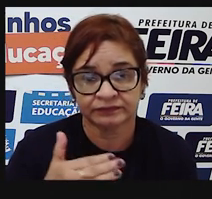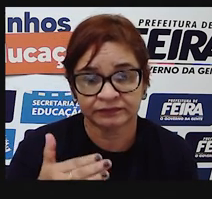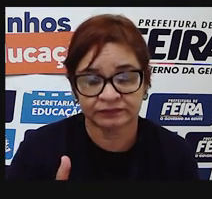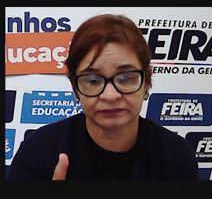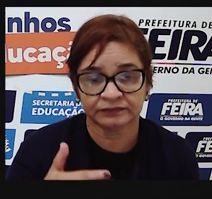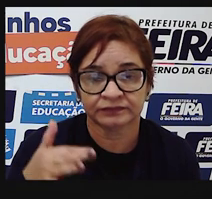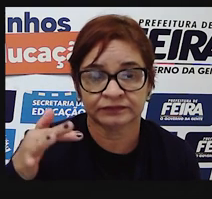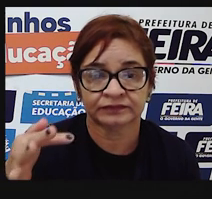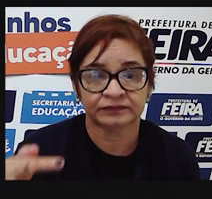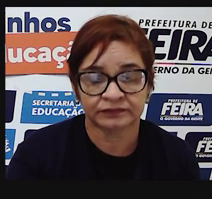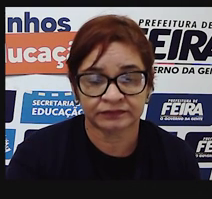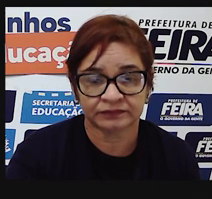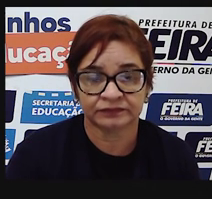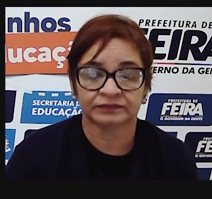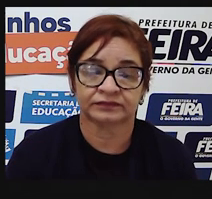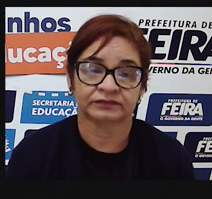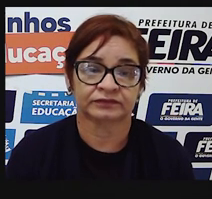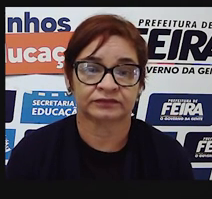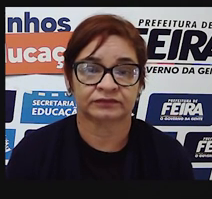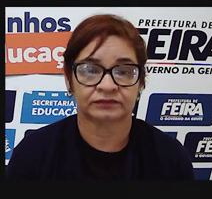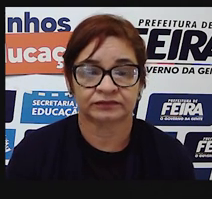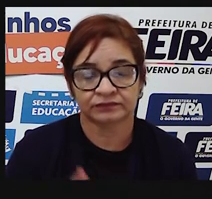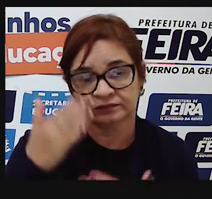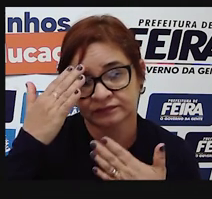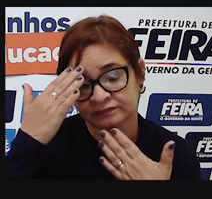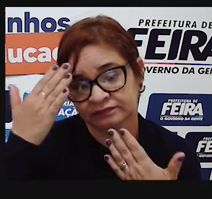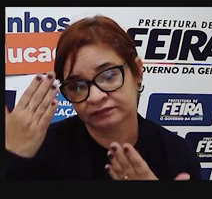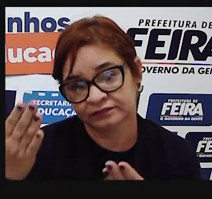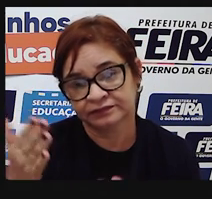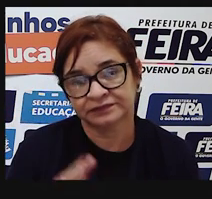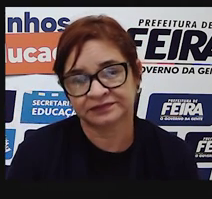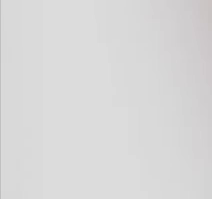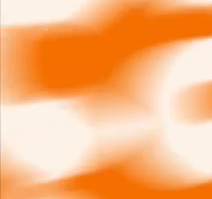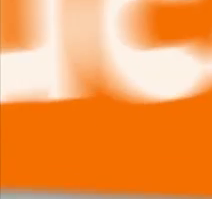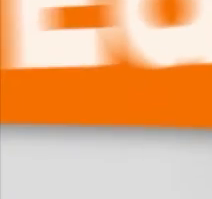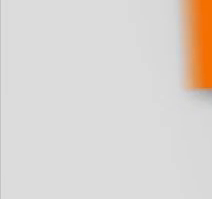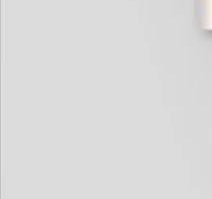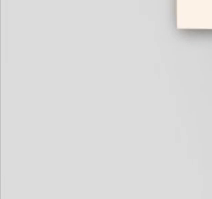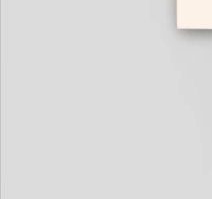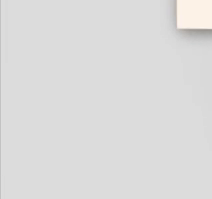próxima aula. Obrigado. Até mais.